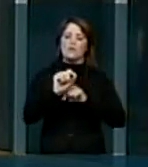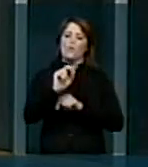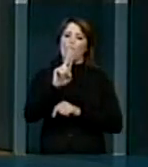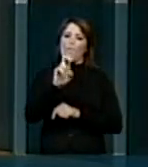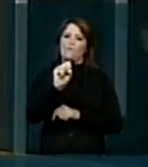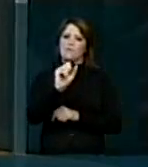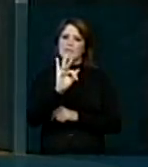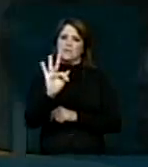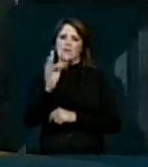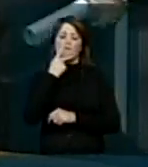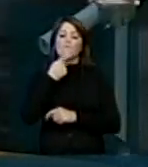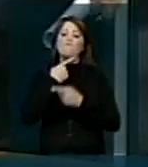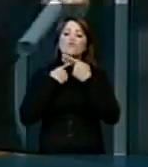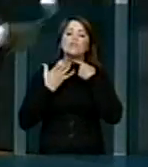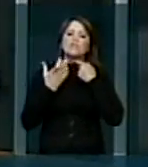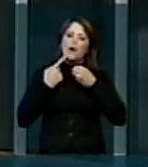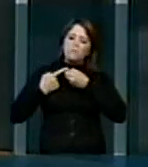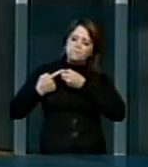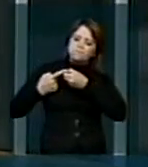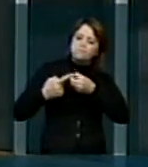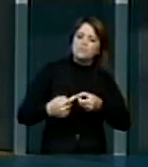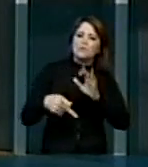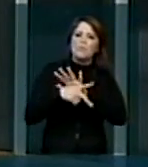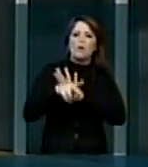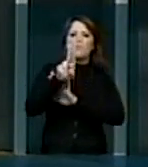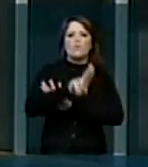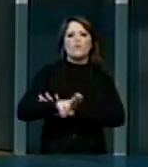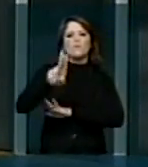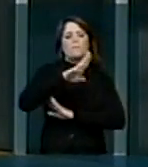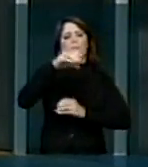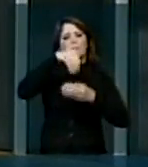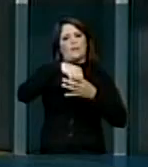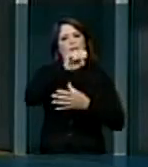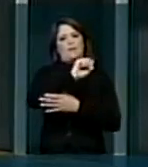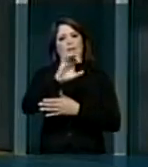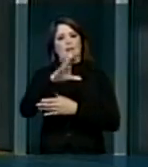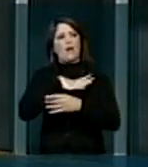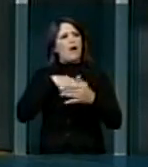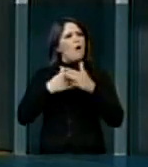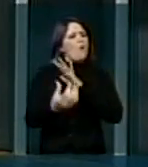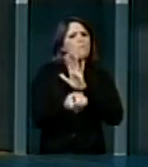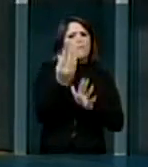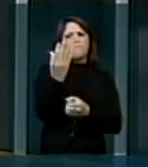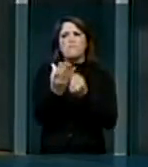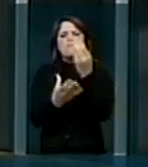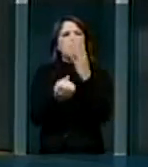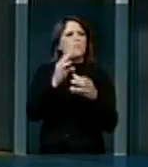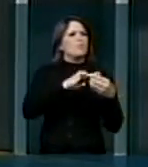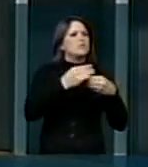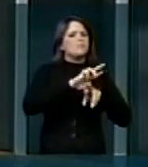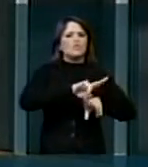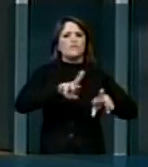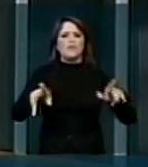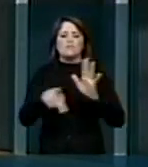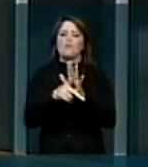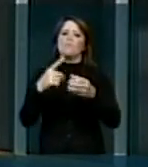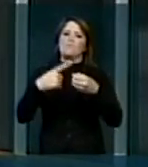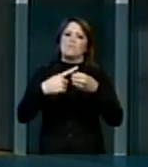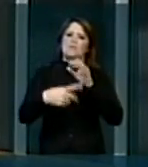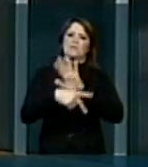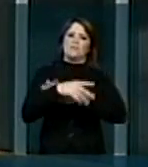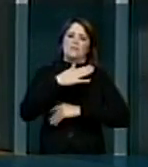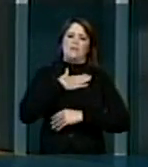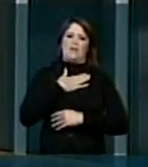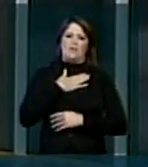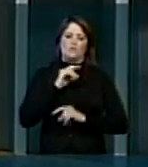a interiorização da Universidade lá em Santa Catarina, dentre os quais o benefício é a minha terra com a